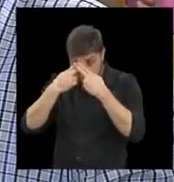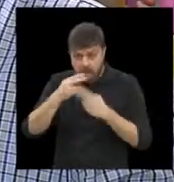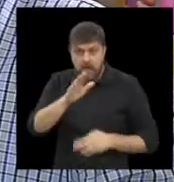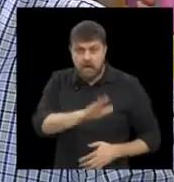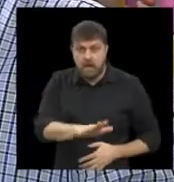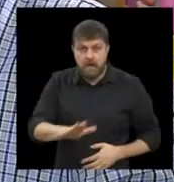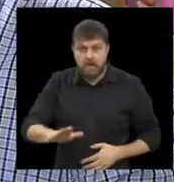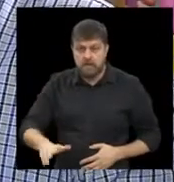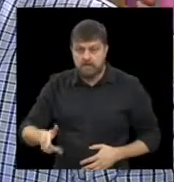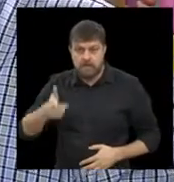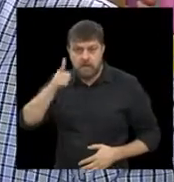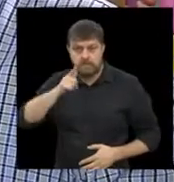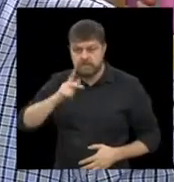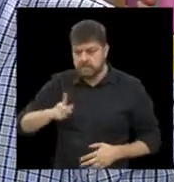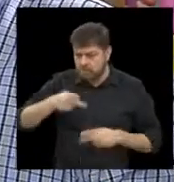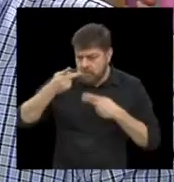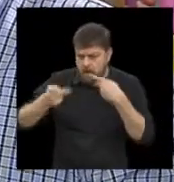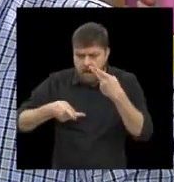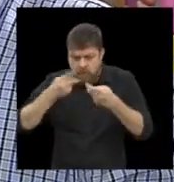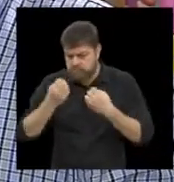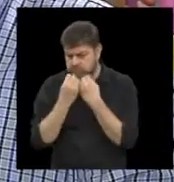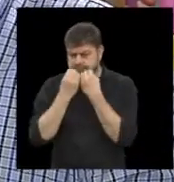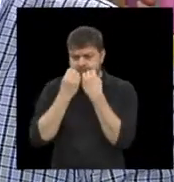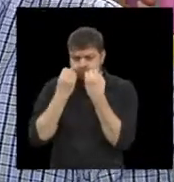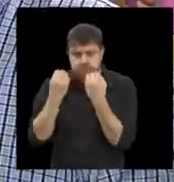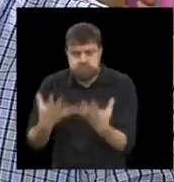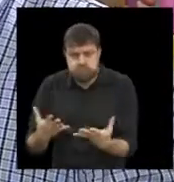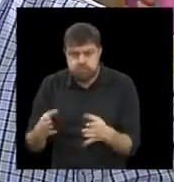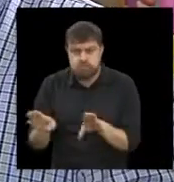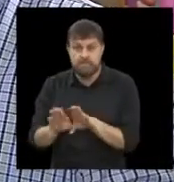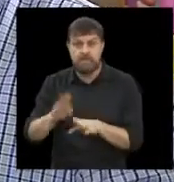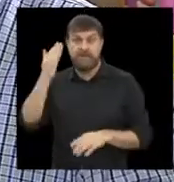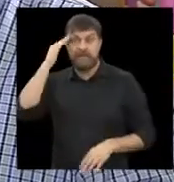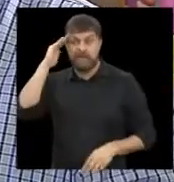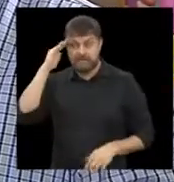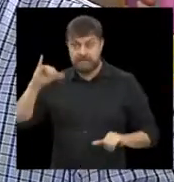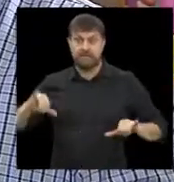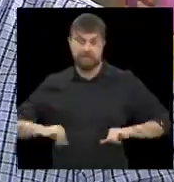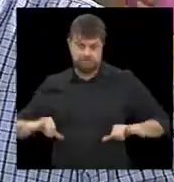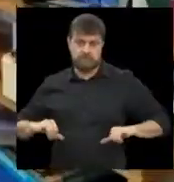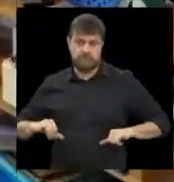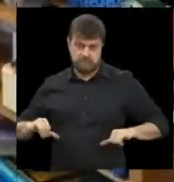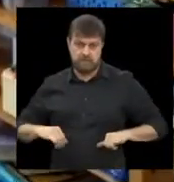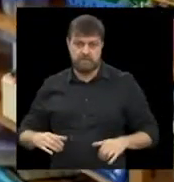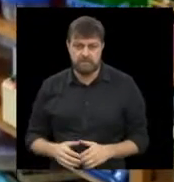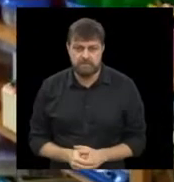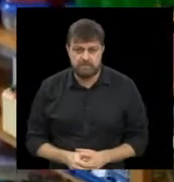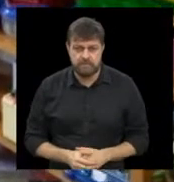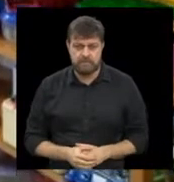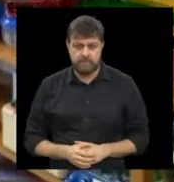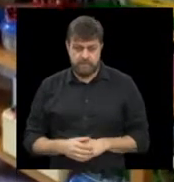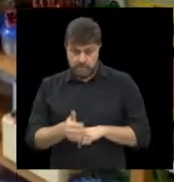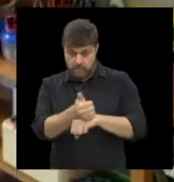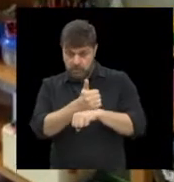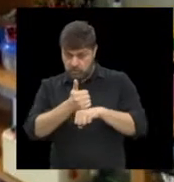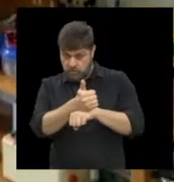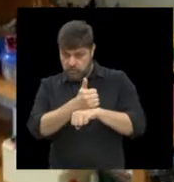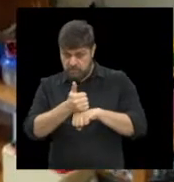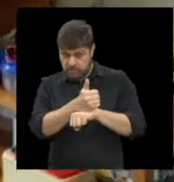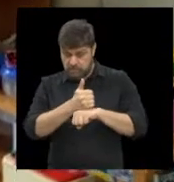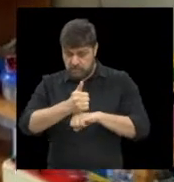poderem falar sobre isso e elaborar essa questão, né. Através de técnicas,